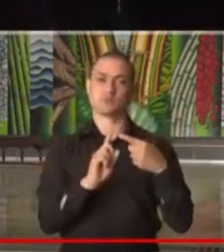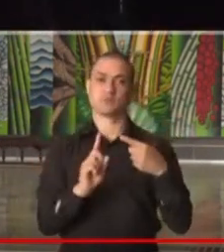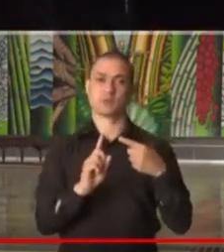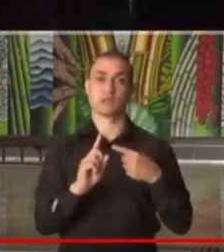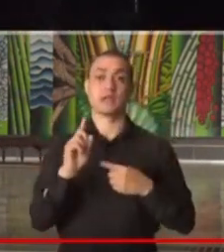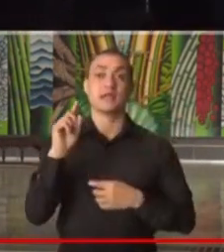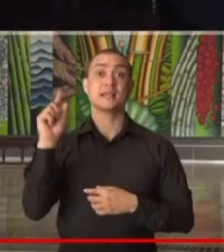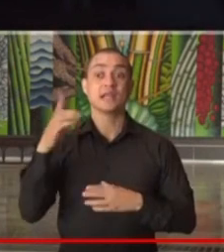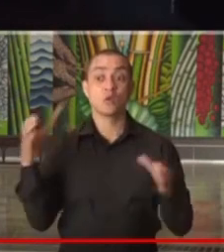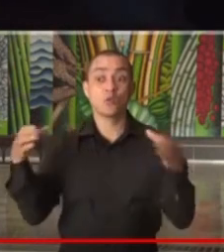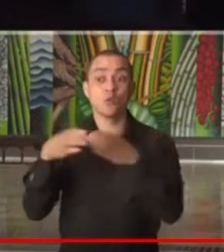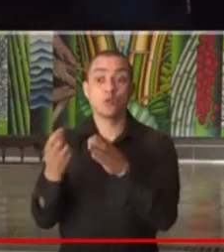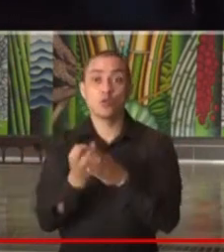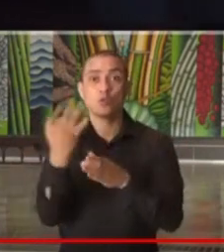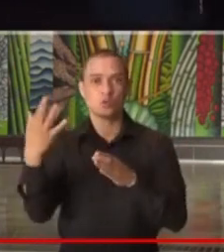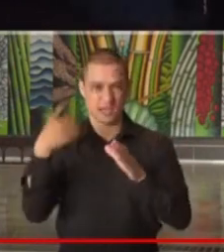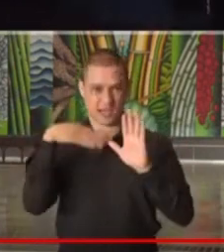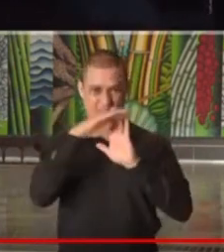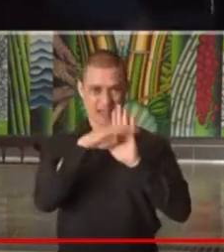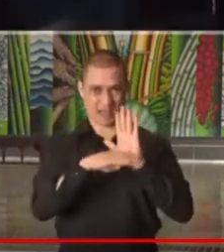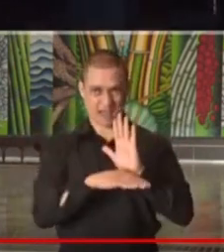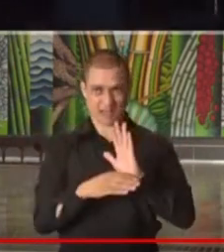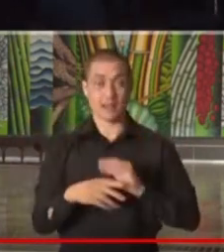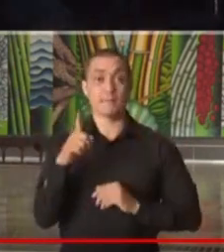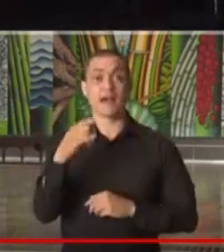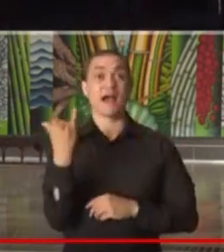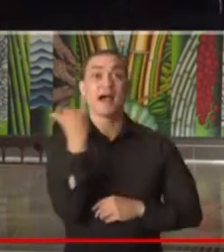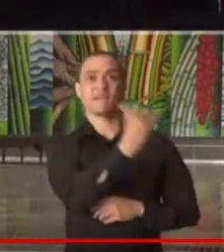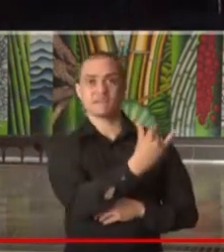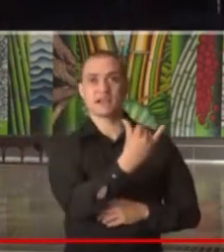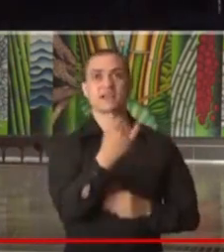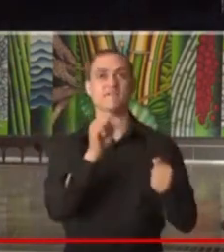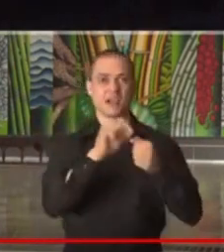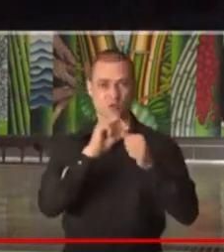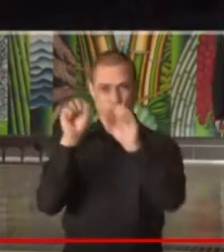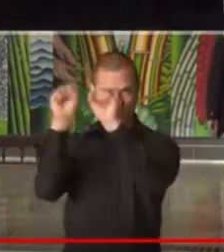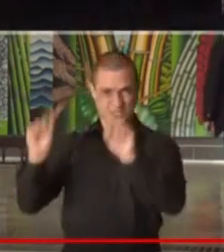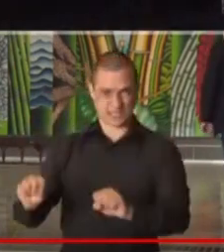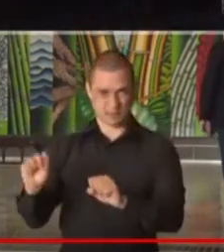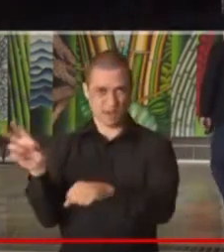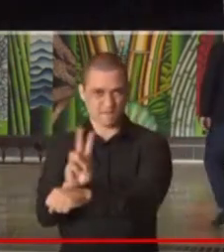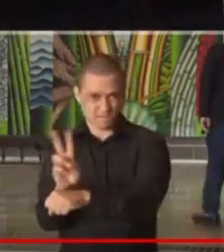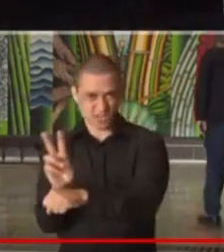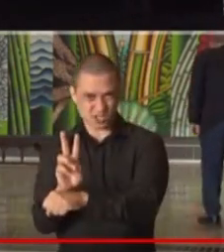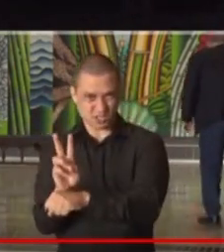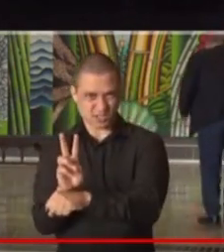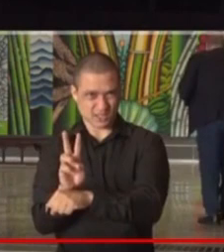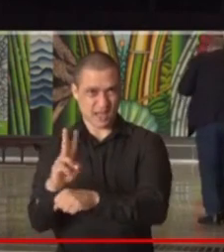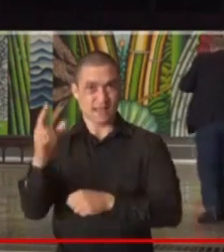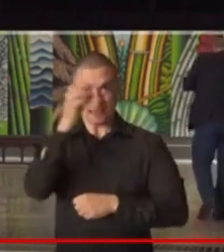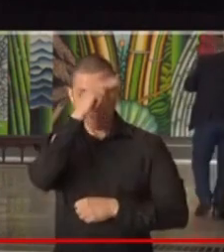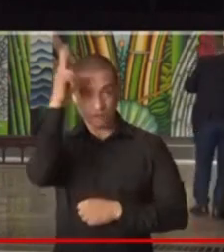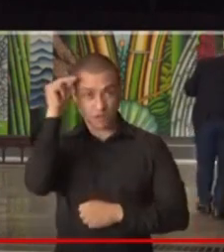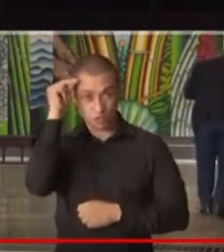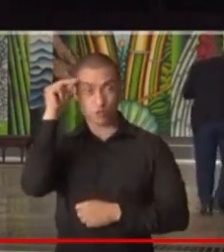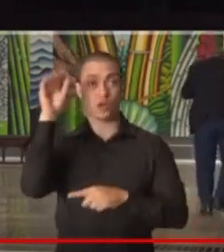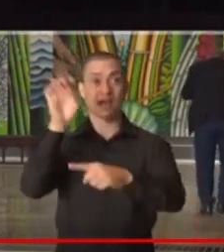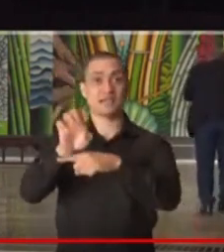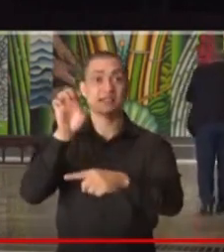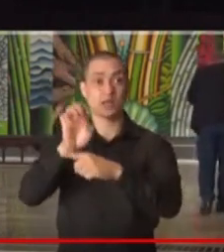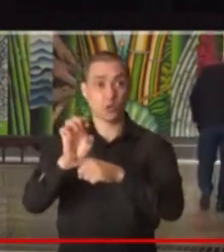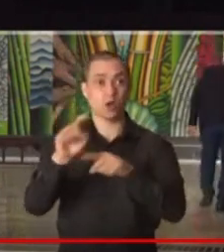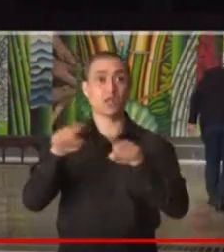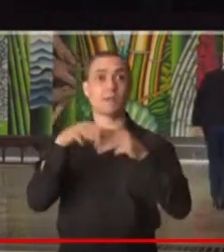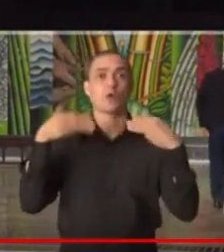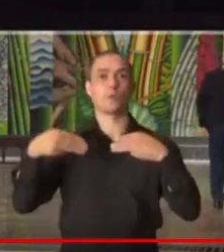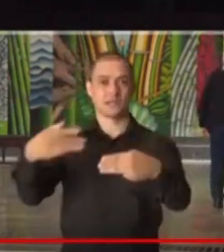ritual que deve ser cumprido. A notificação se faz aos sistemas de vigilância municipal, estadual e ao Ministério